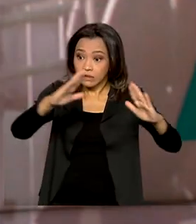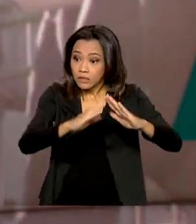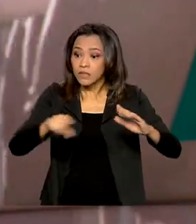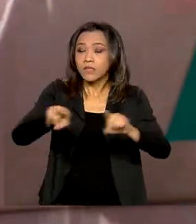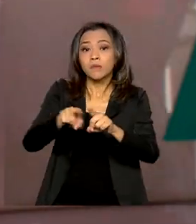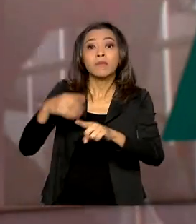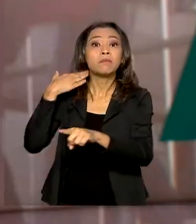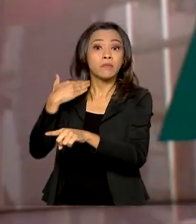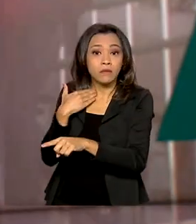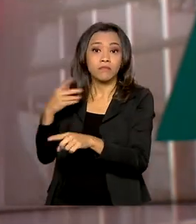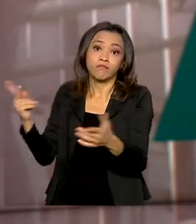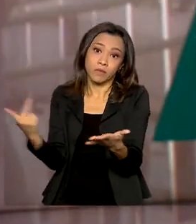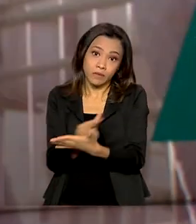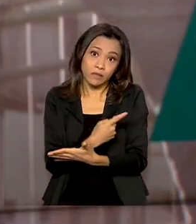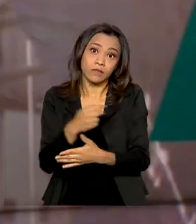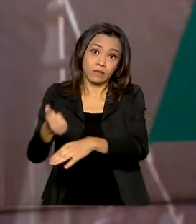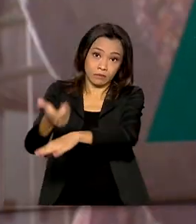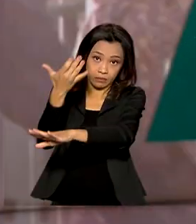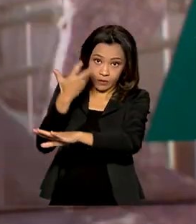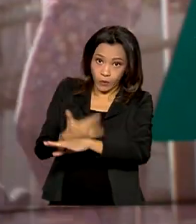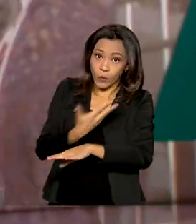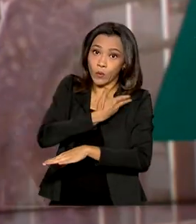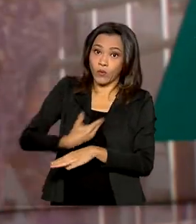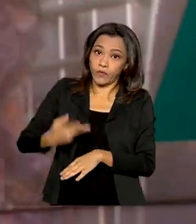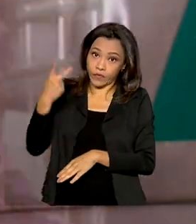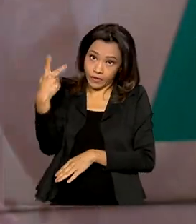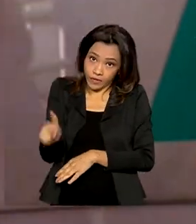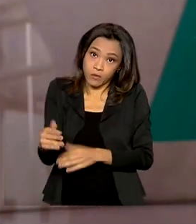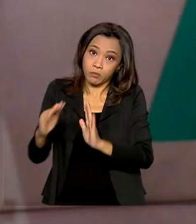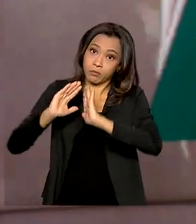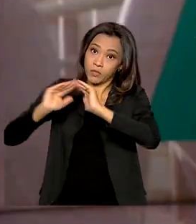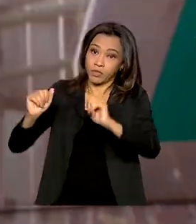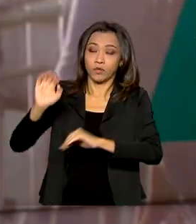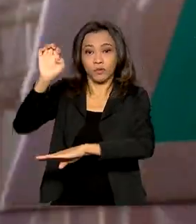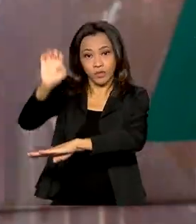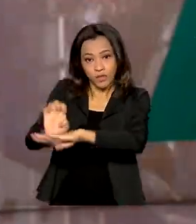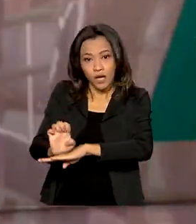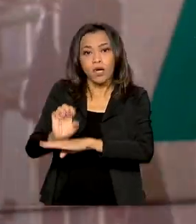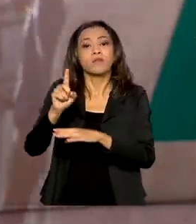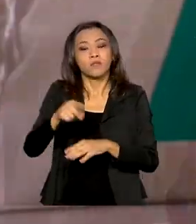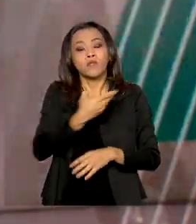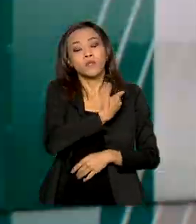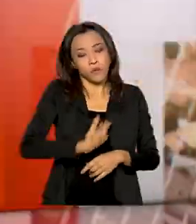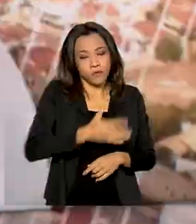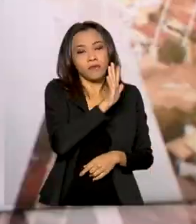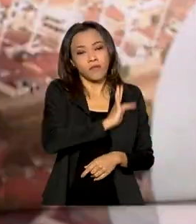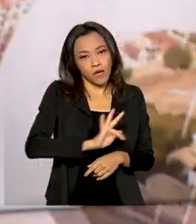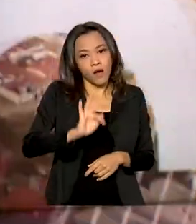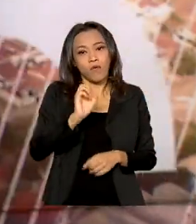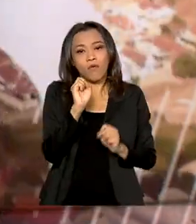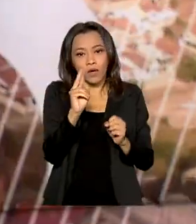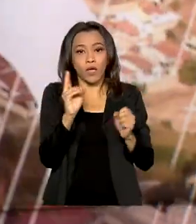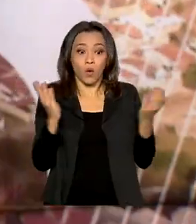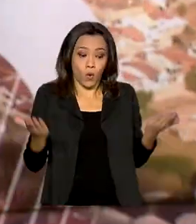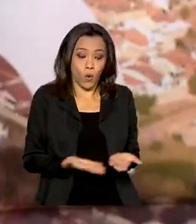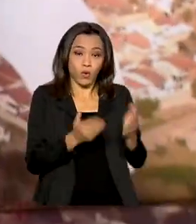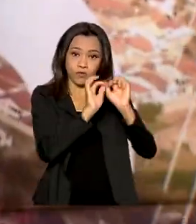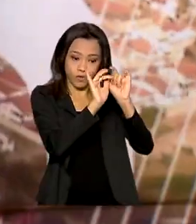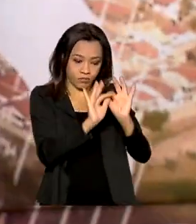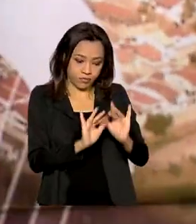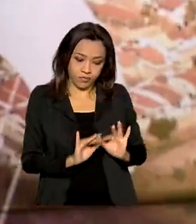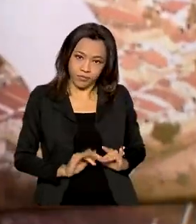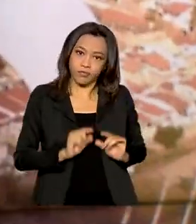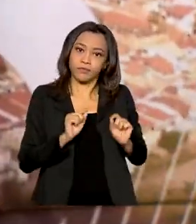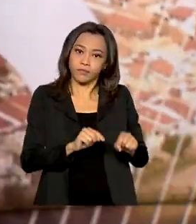governo estadual. O pedido de apoio foi feito pelo governador Wilson Lima e a autorização do governo federal foi publicada hoje no Diário